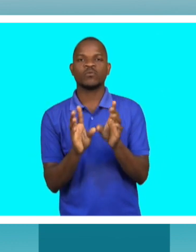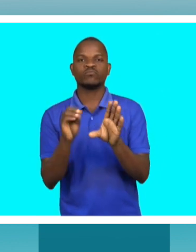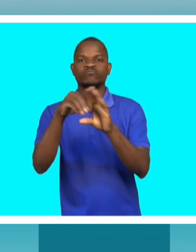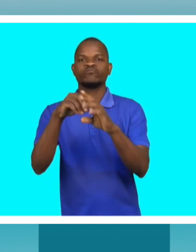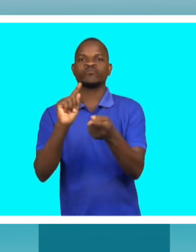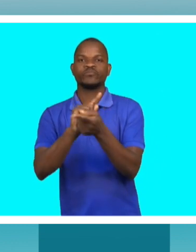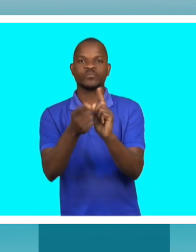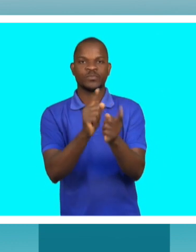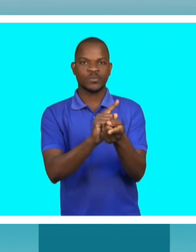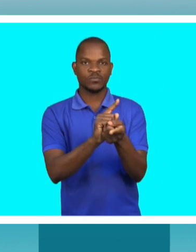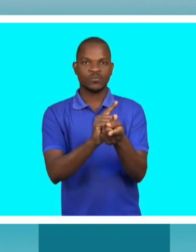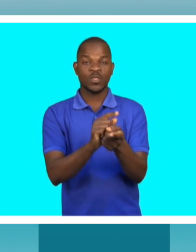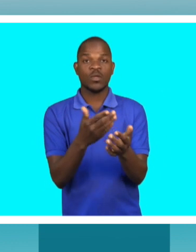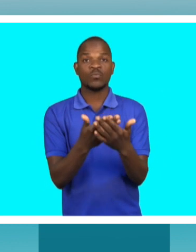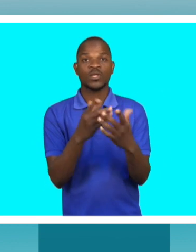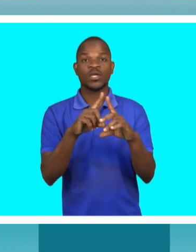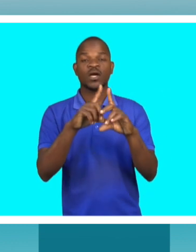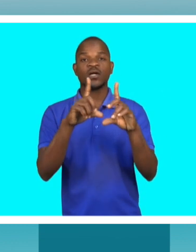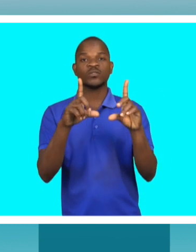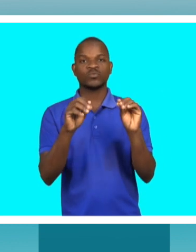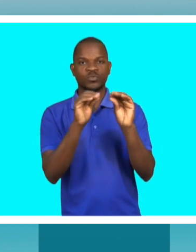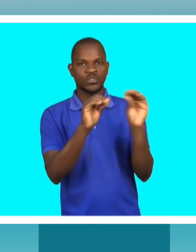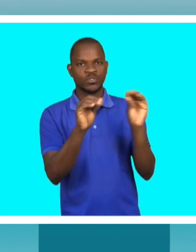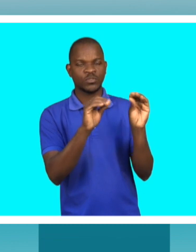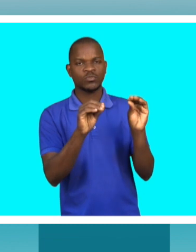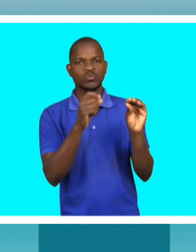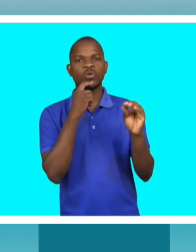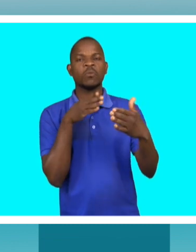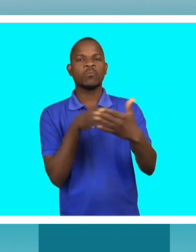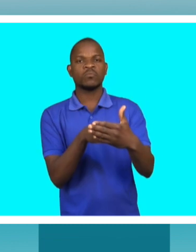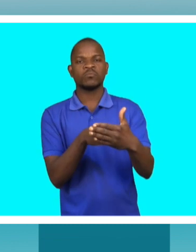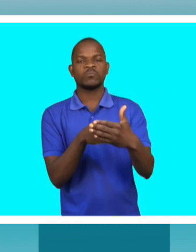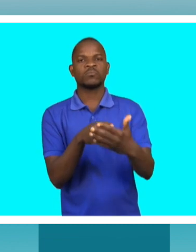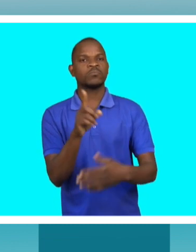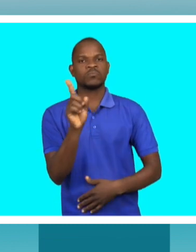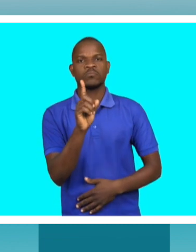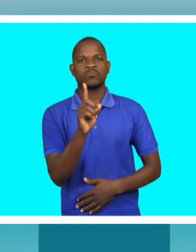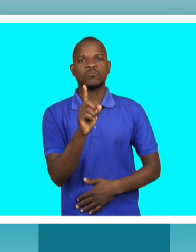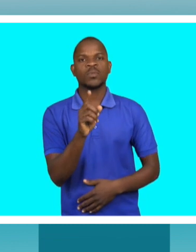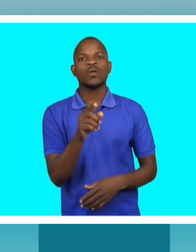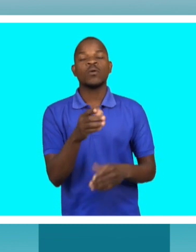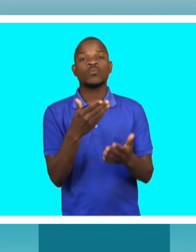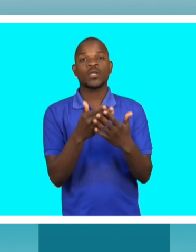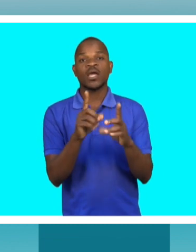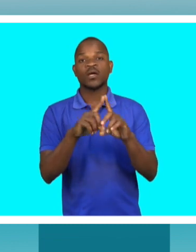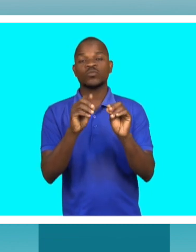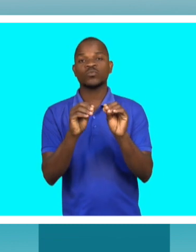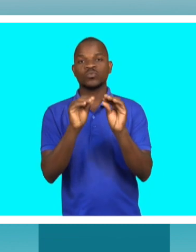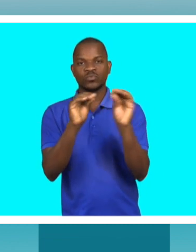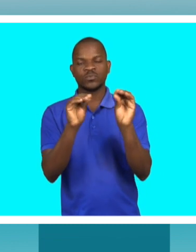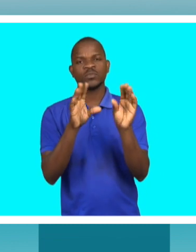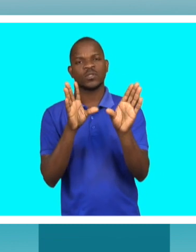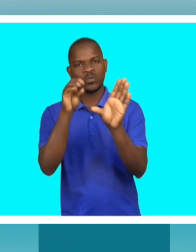a socialização. Porque o processo de ensino-aprendizagem não tem nenhuma restrição. O mesmo processo de ensino-aprendizagem